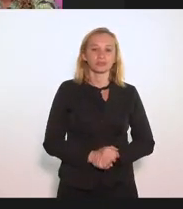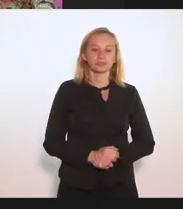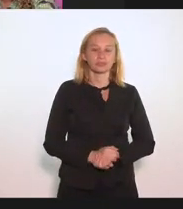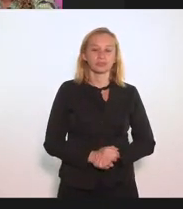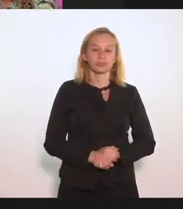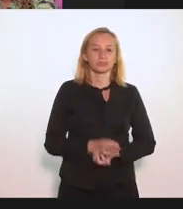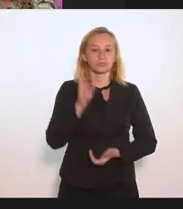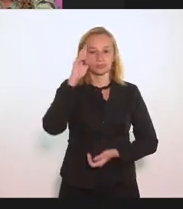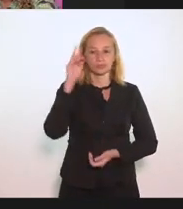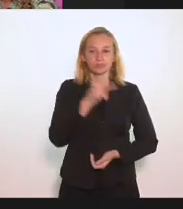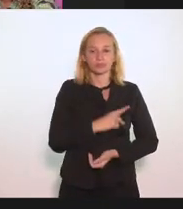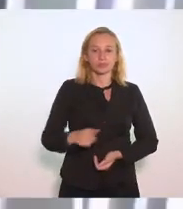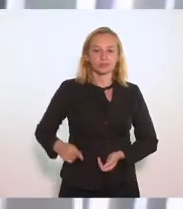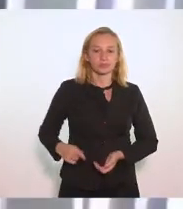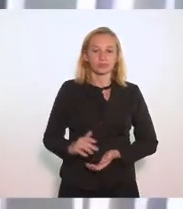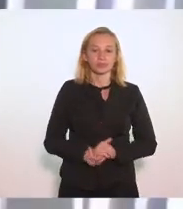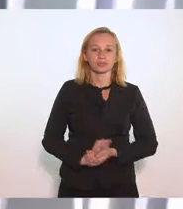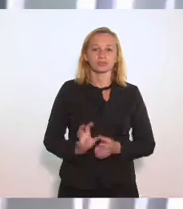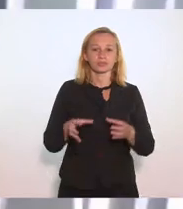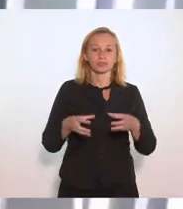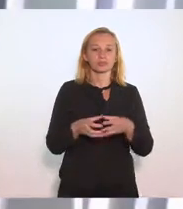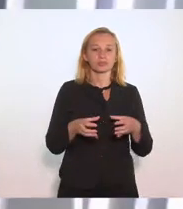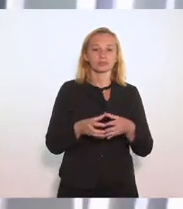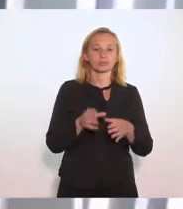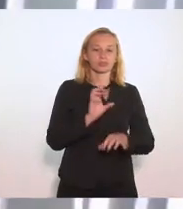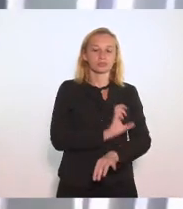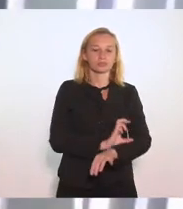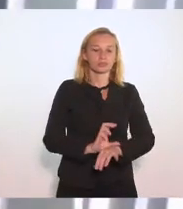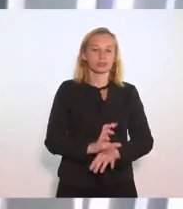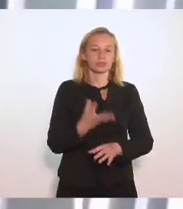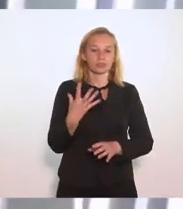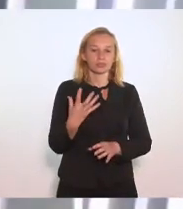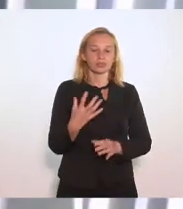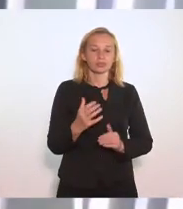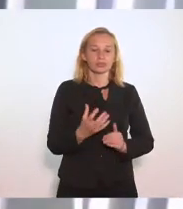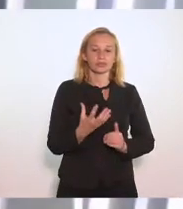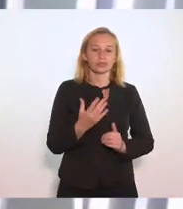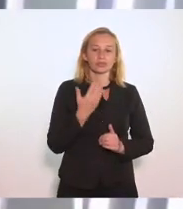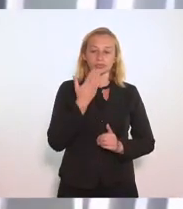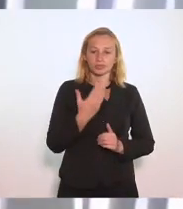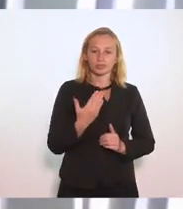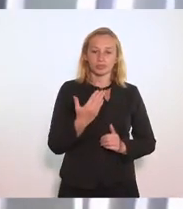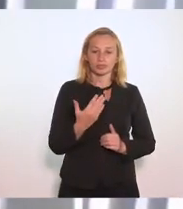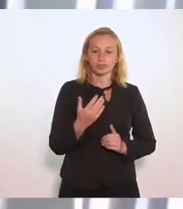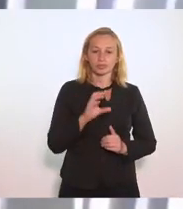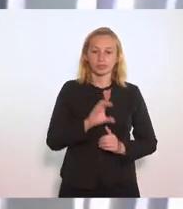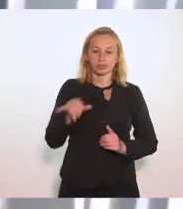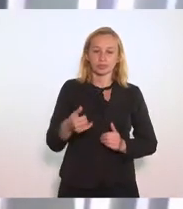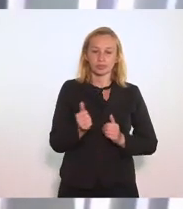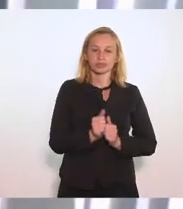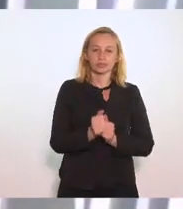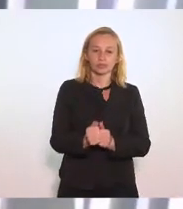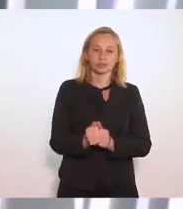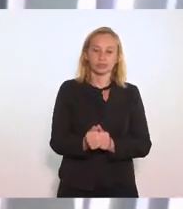senhor presidente a comissão de cultura acompanha o parecer que o problema é o